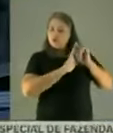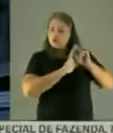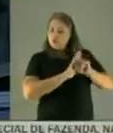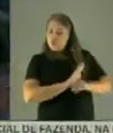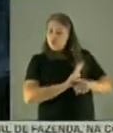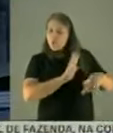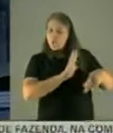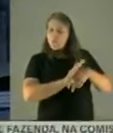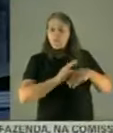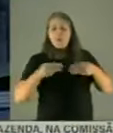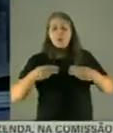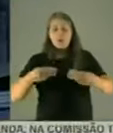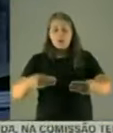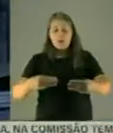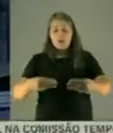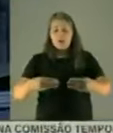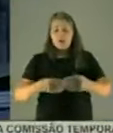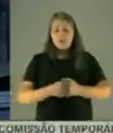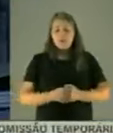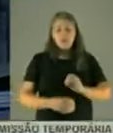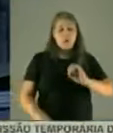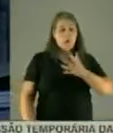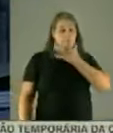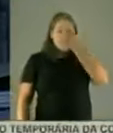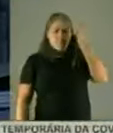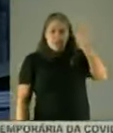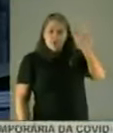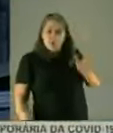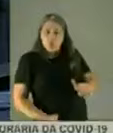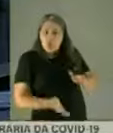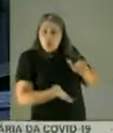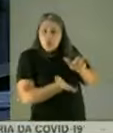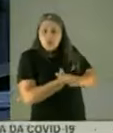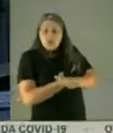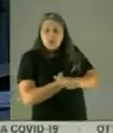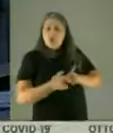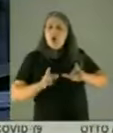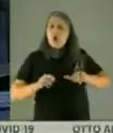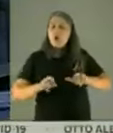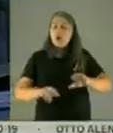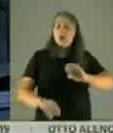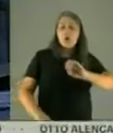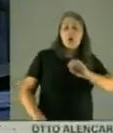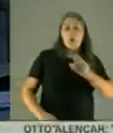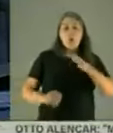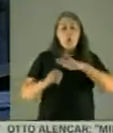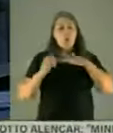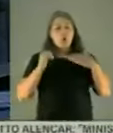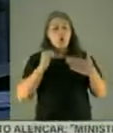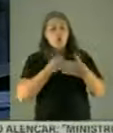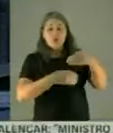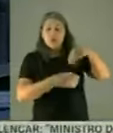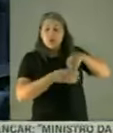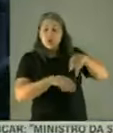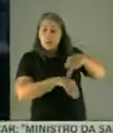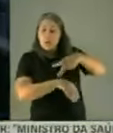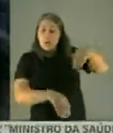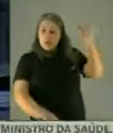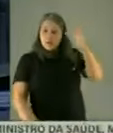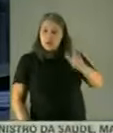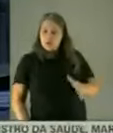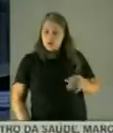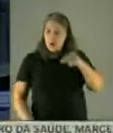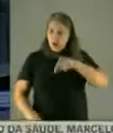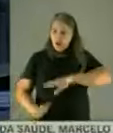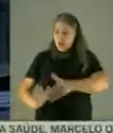Ministério, ou do paciente com câncer, ou paciente com Covid, dentro do Brasil. E aqui, tanto na